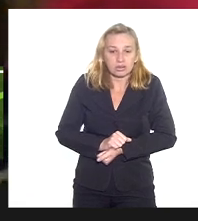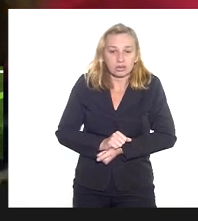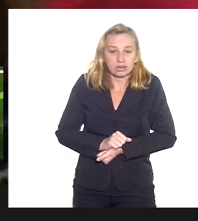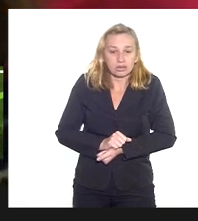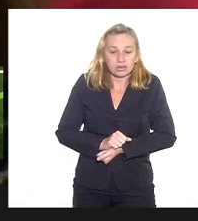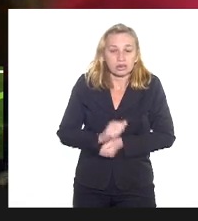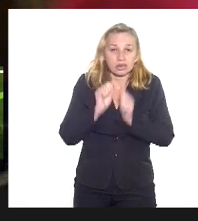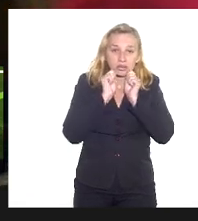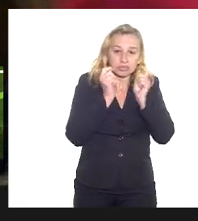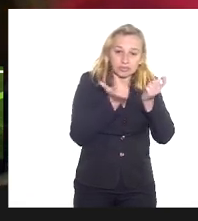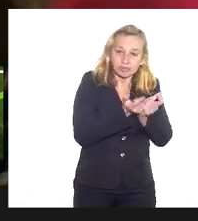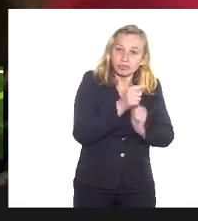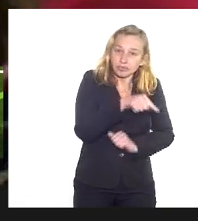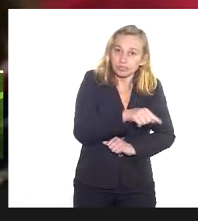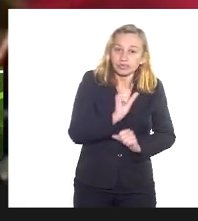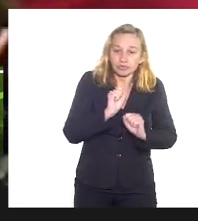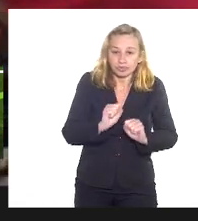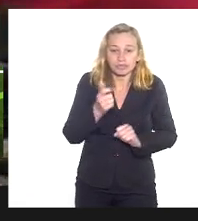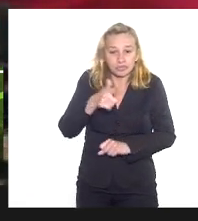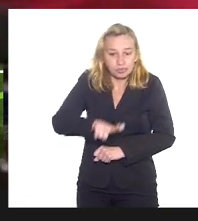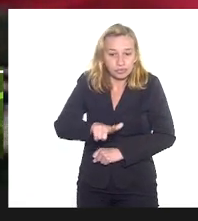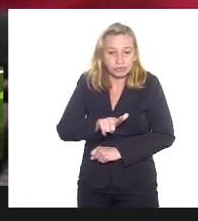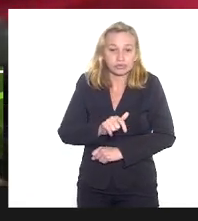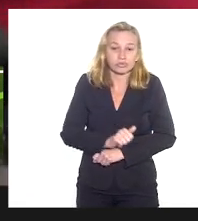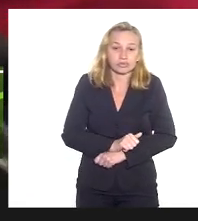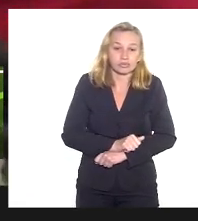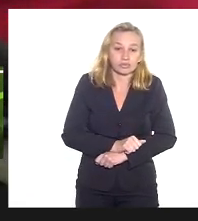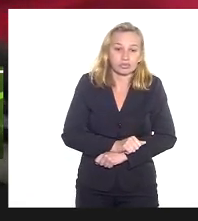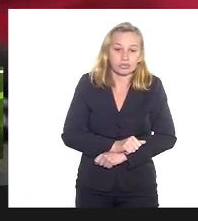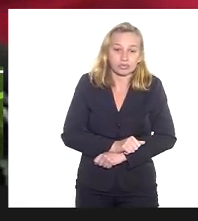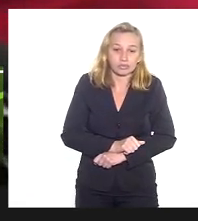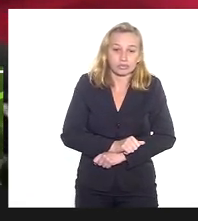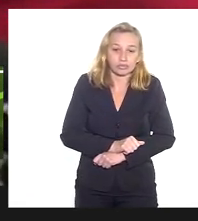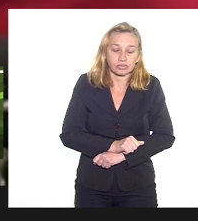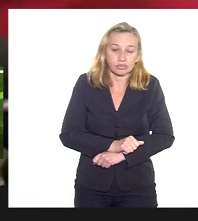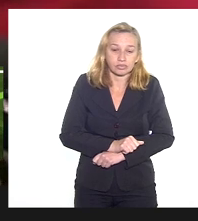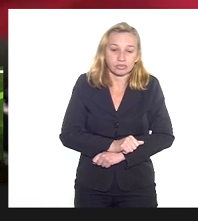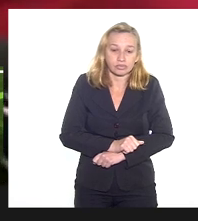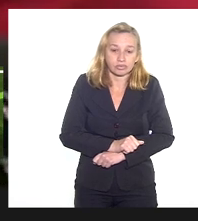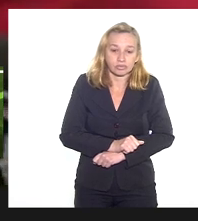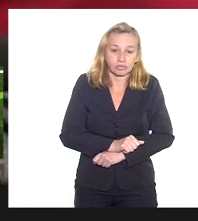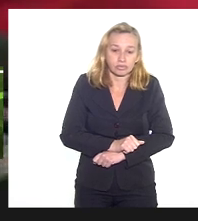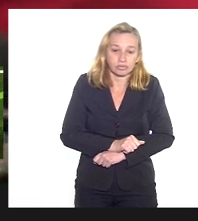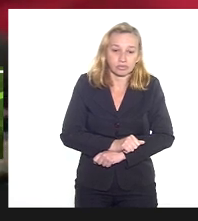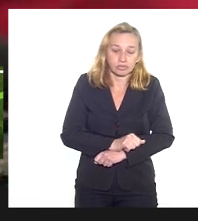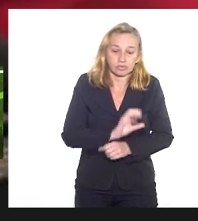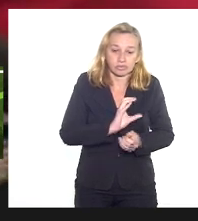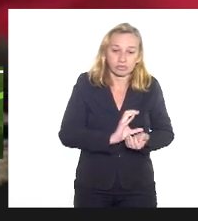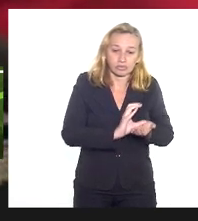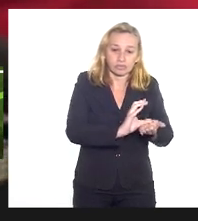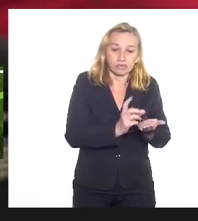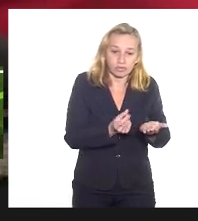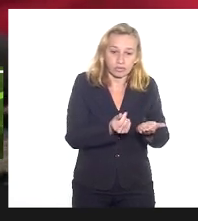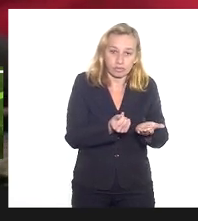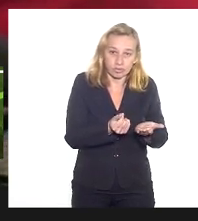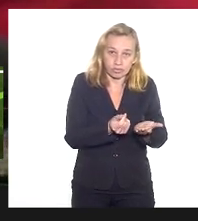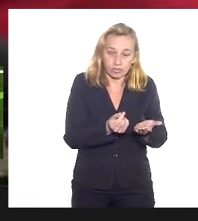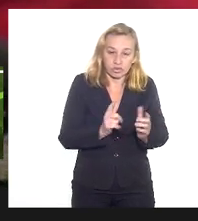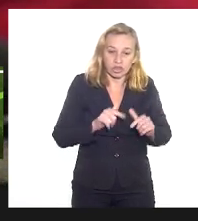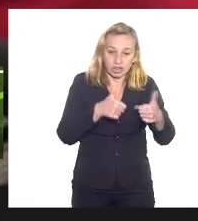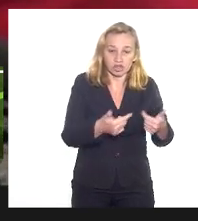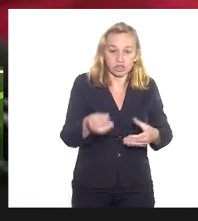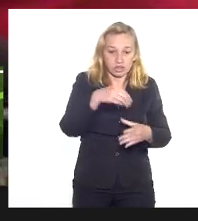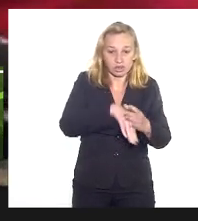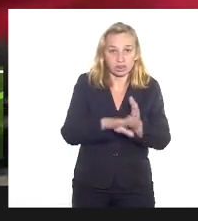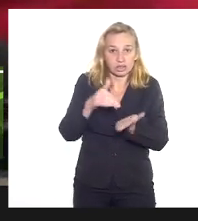a Assembleia Legislativa possa mais uma vez fazer uma injeção aí de recursos na secretaria, então feitas